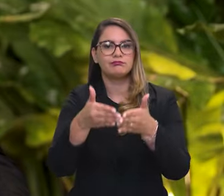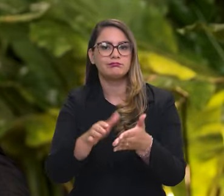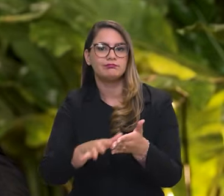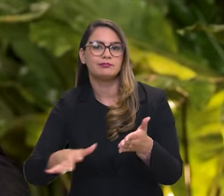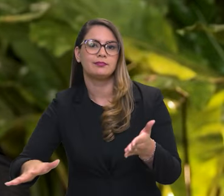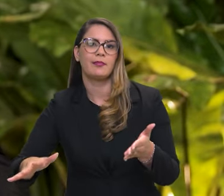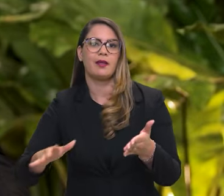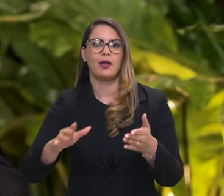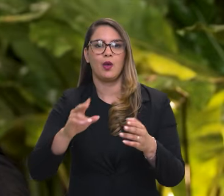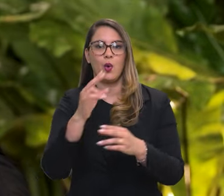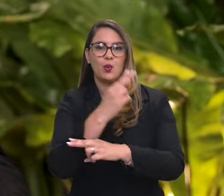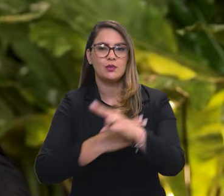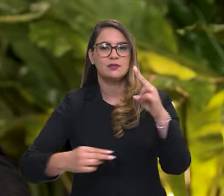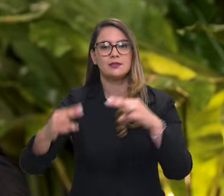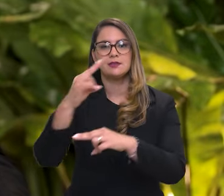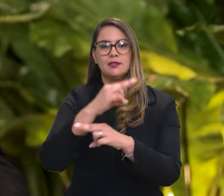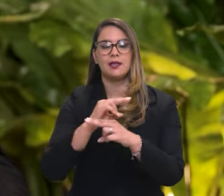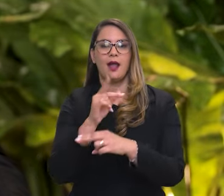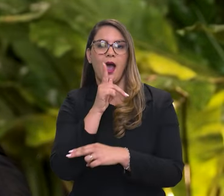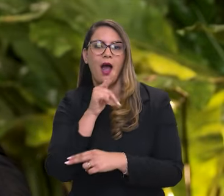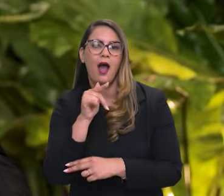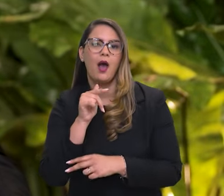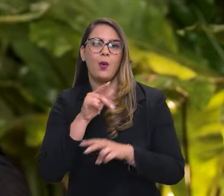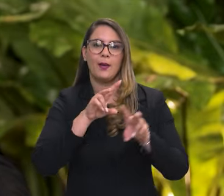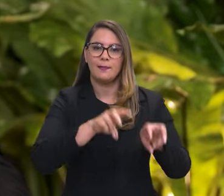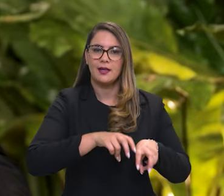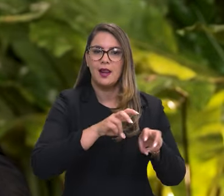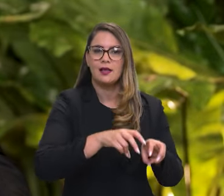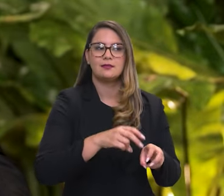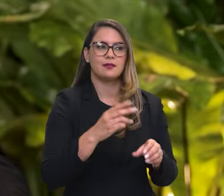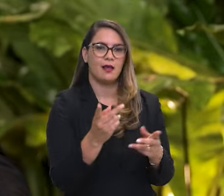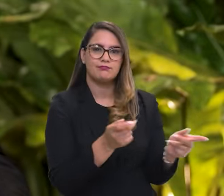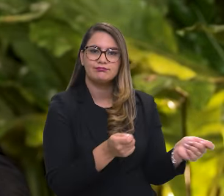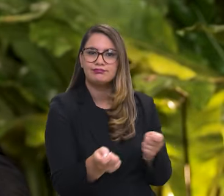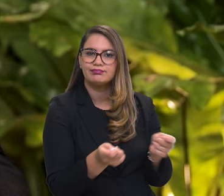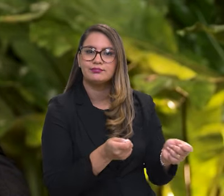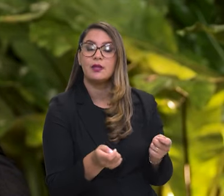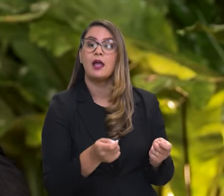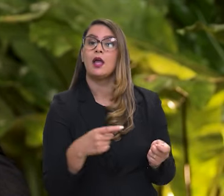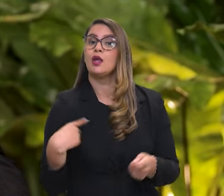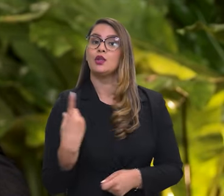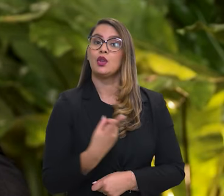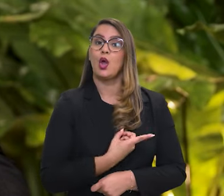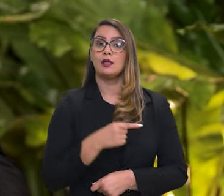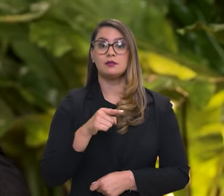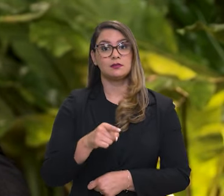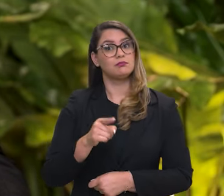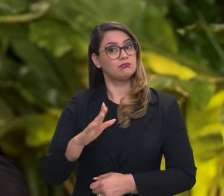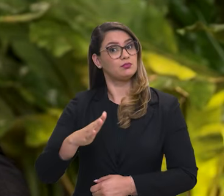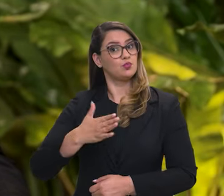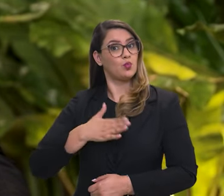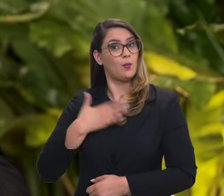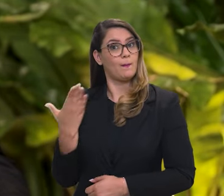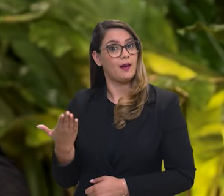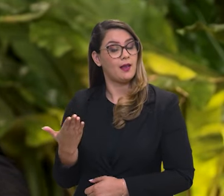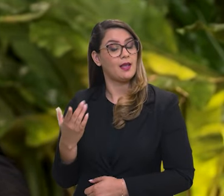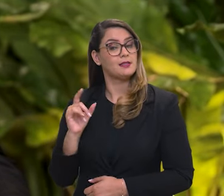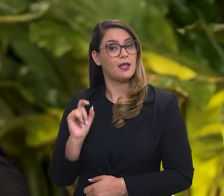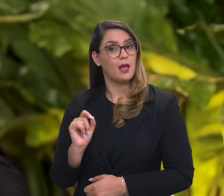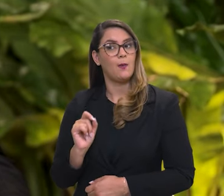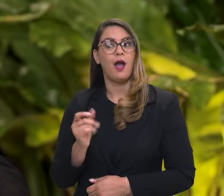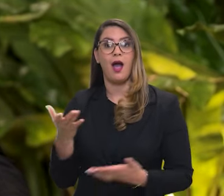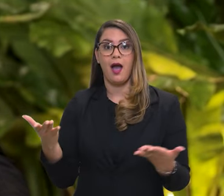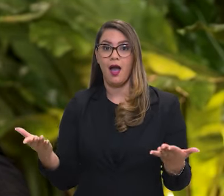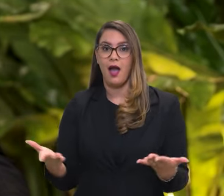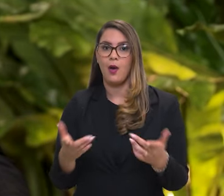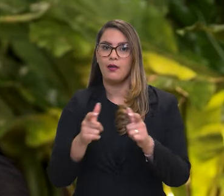portos, aeroportos, usinas termoelétricas, hidroelétricas, mineração. E, para nós, uma grata surpresa